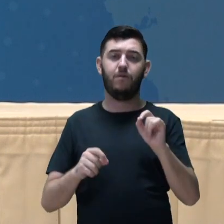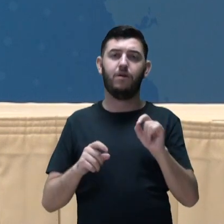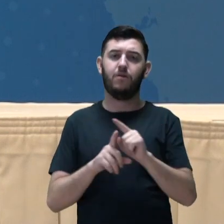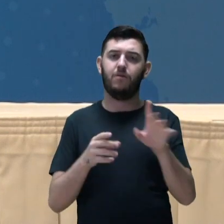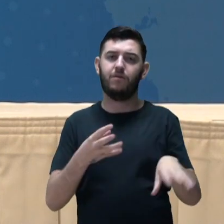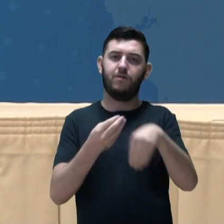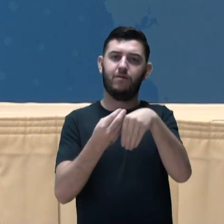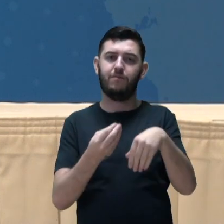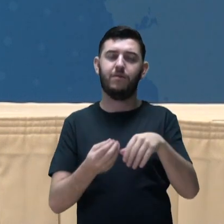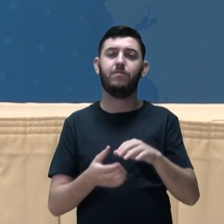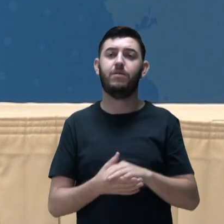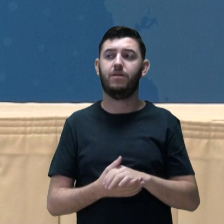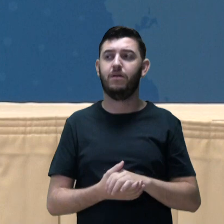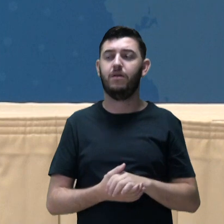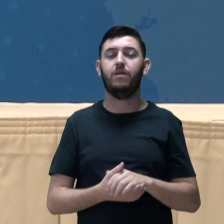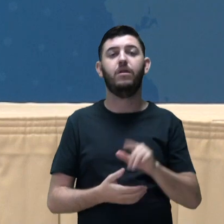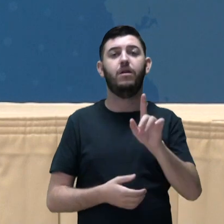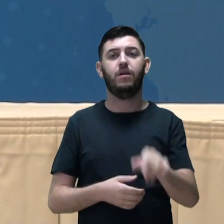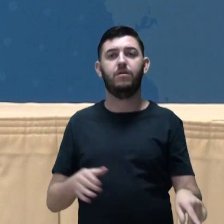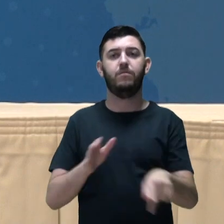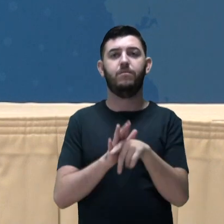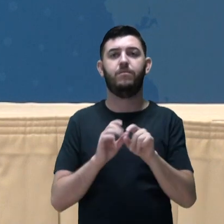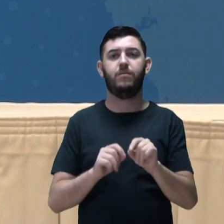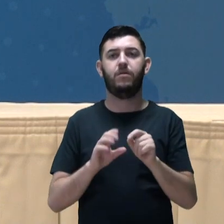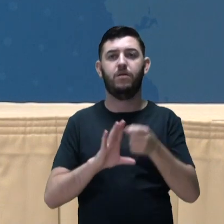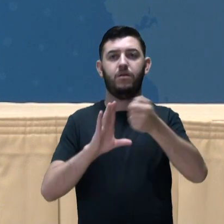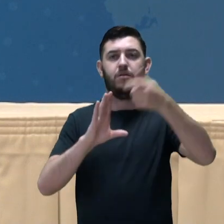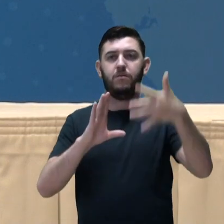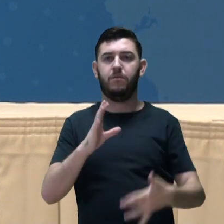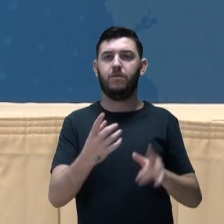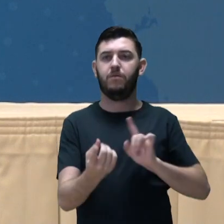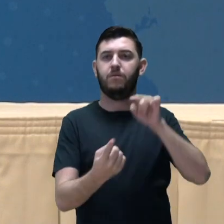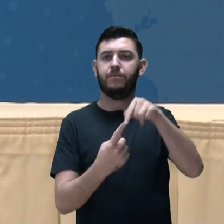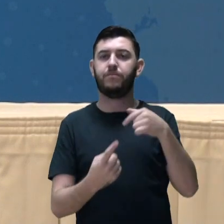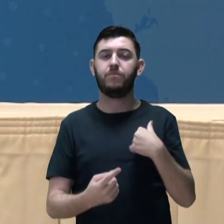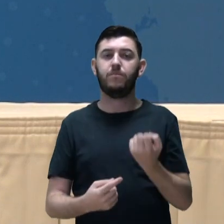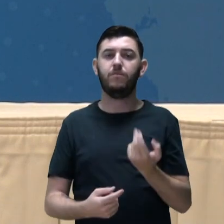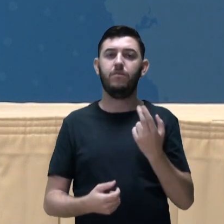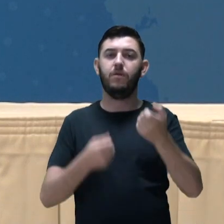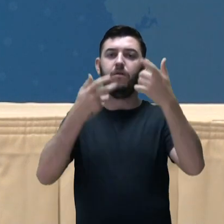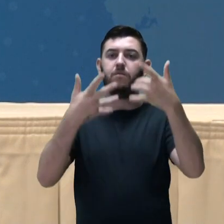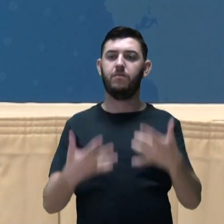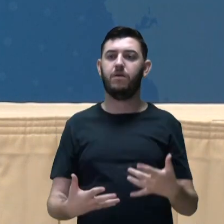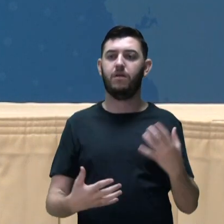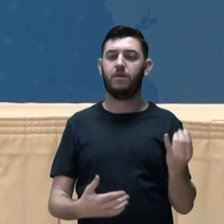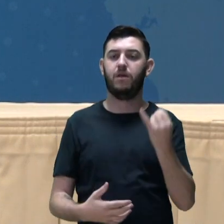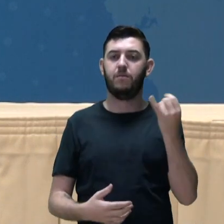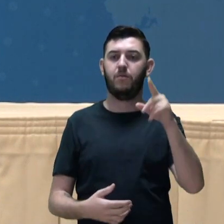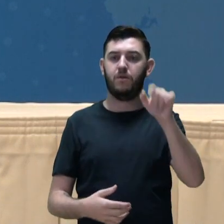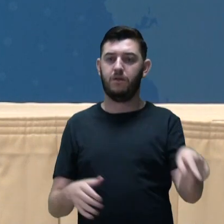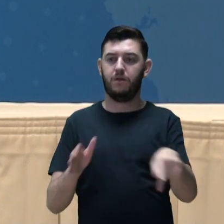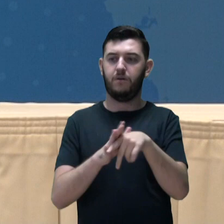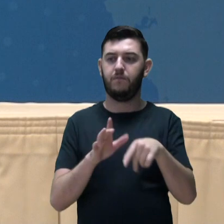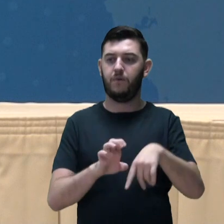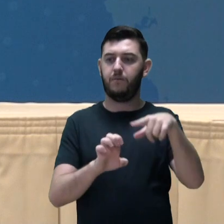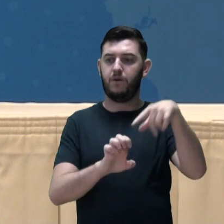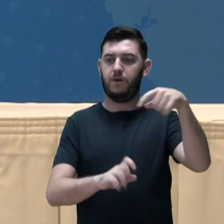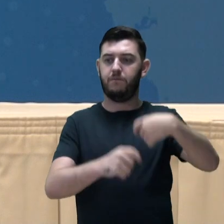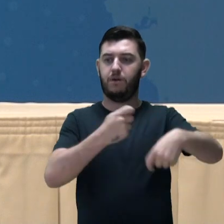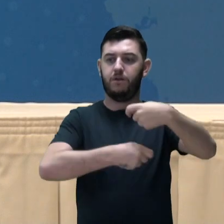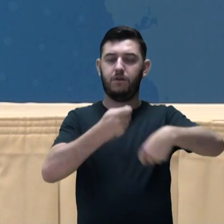aspectos complementares a esses que a Tassi mencionou, para falar da importância tanto do